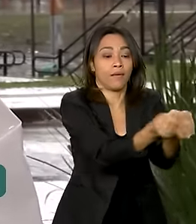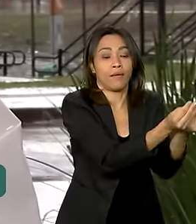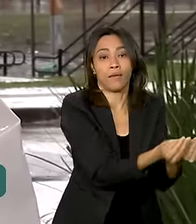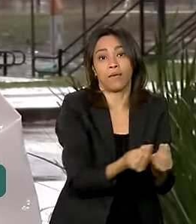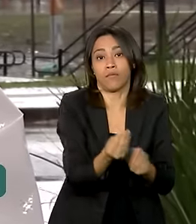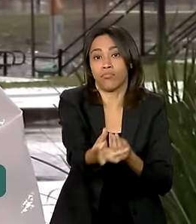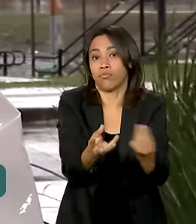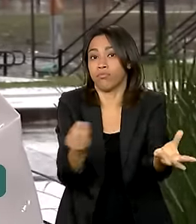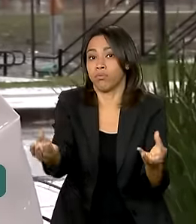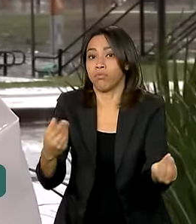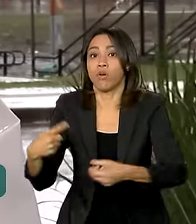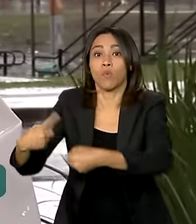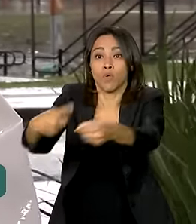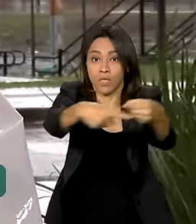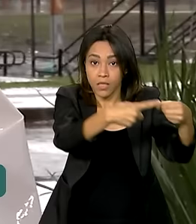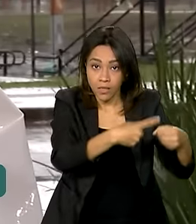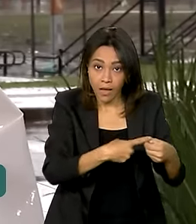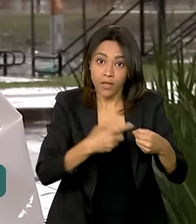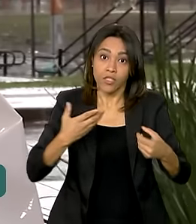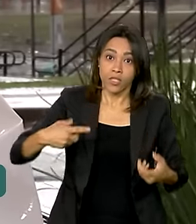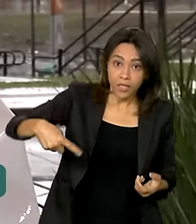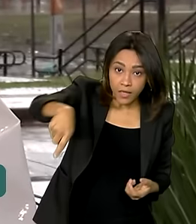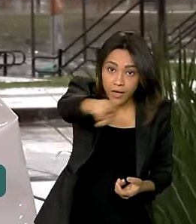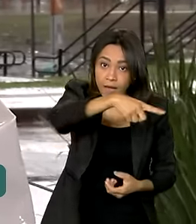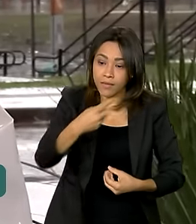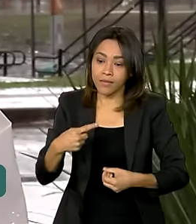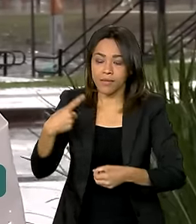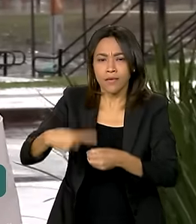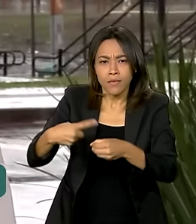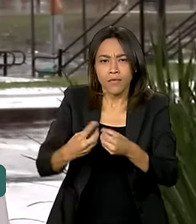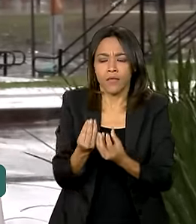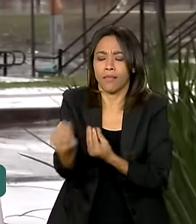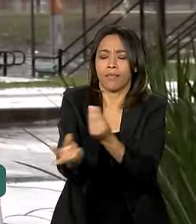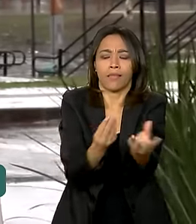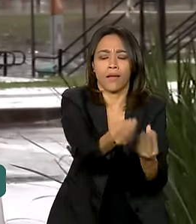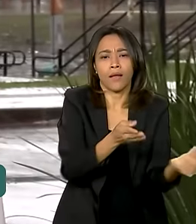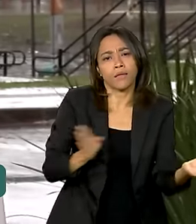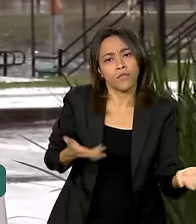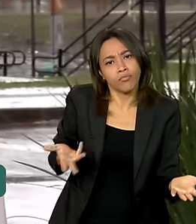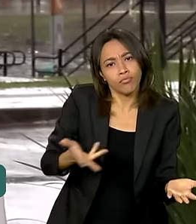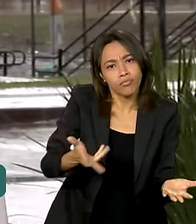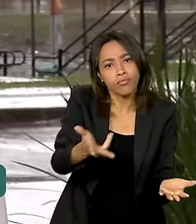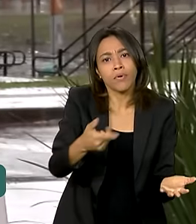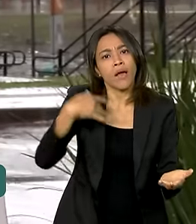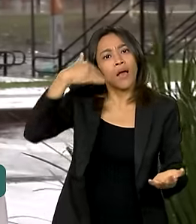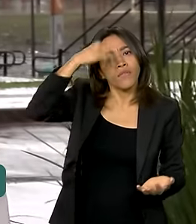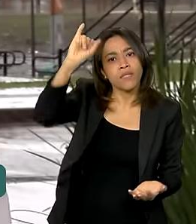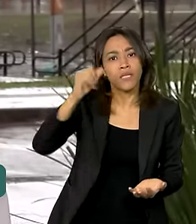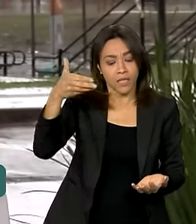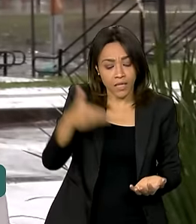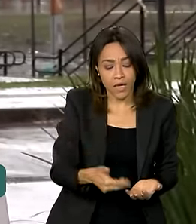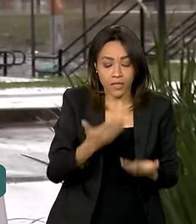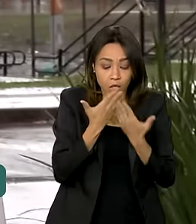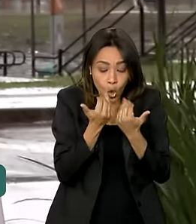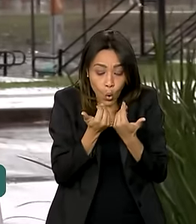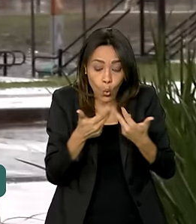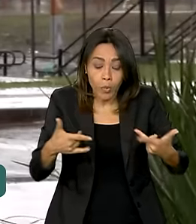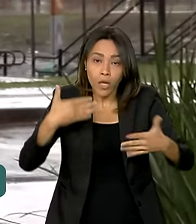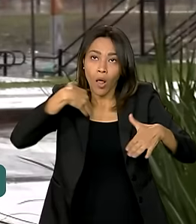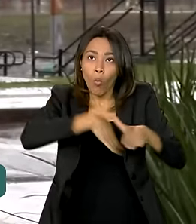A ideia é fazer com que essa entrega seja feita de forma acelerada, evitando assim que esses alimentos tenham de ficar